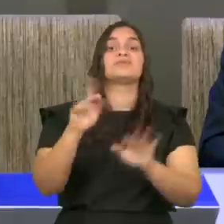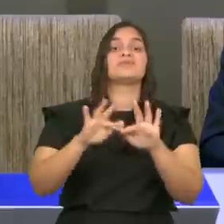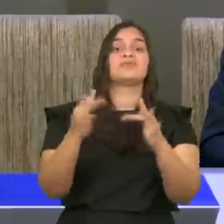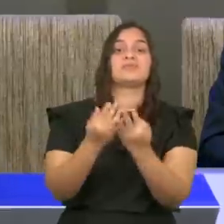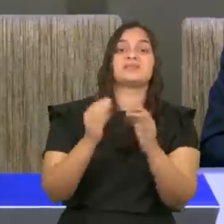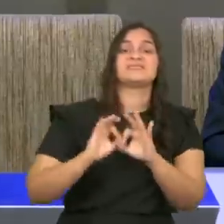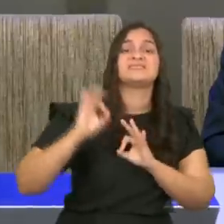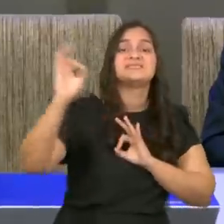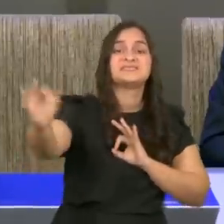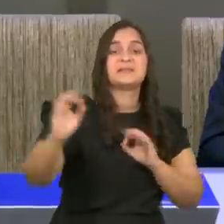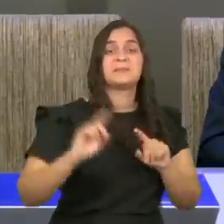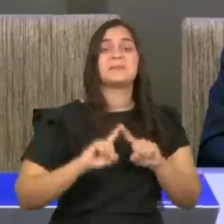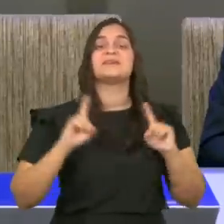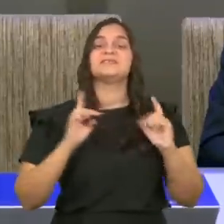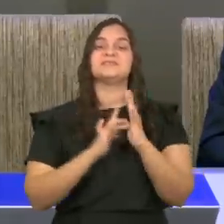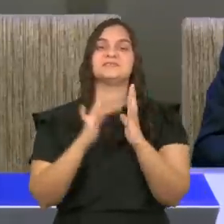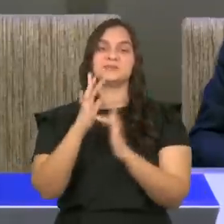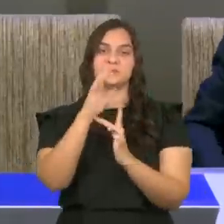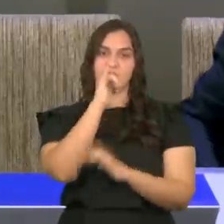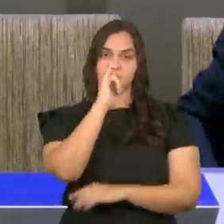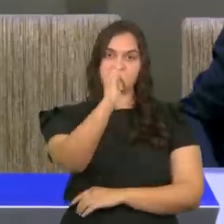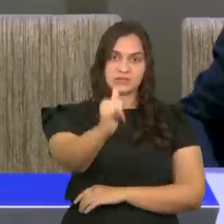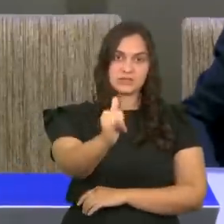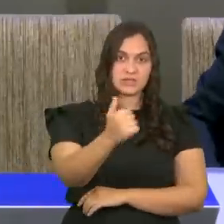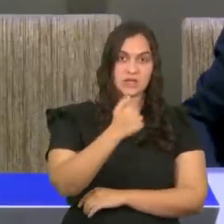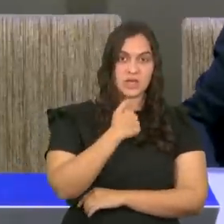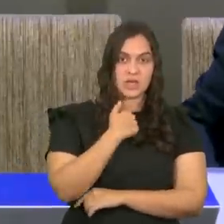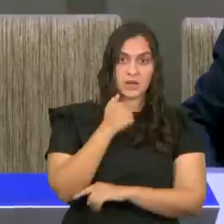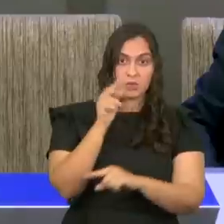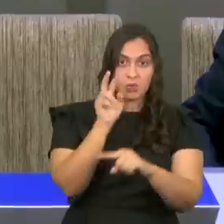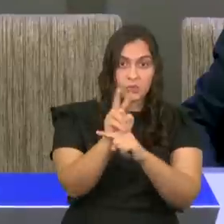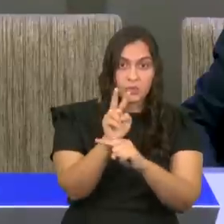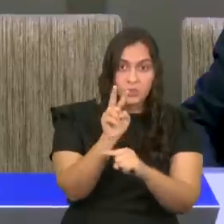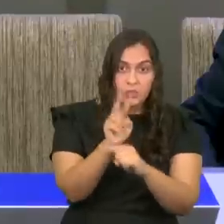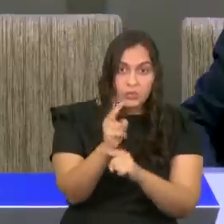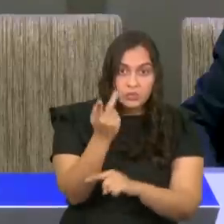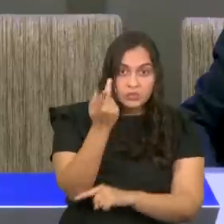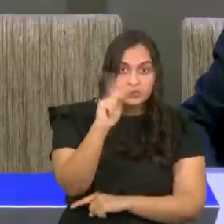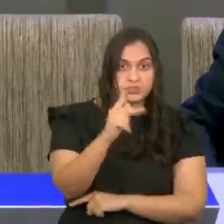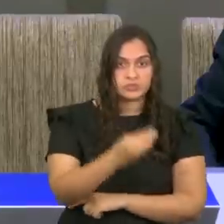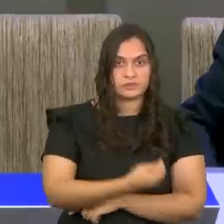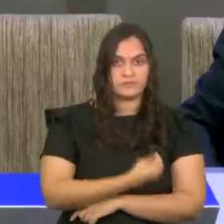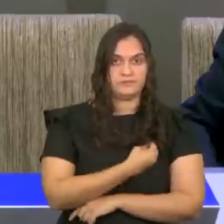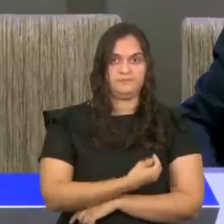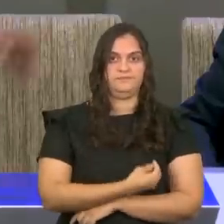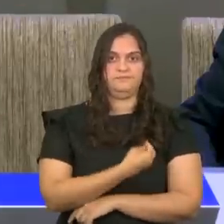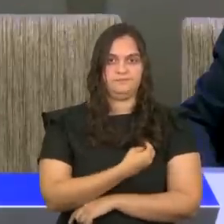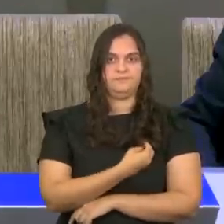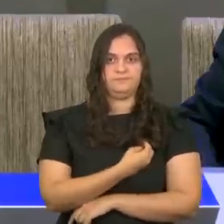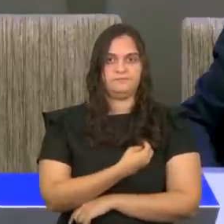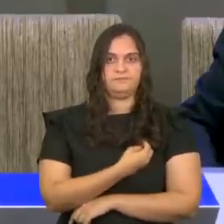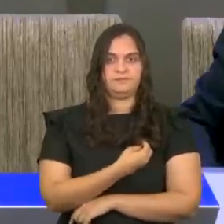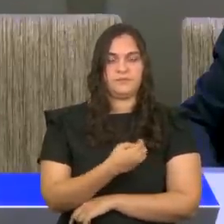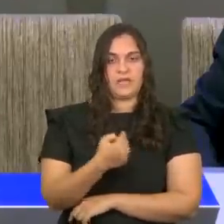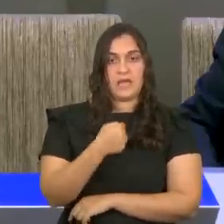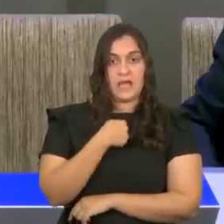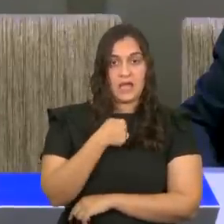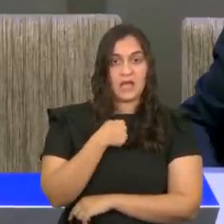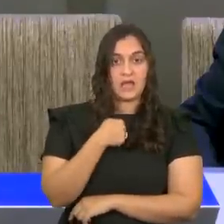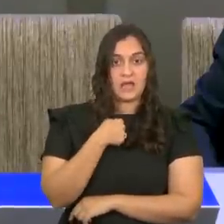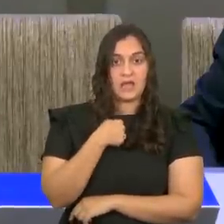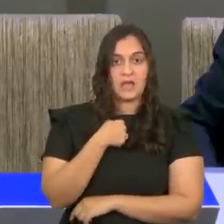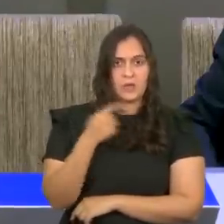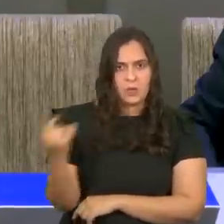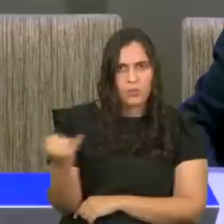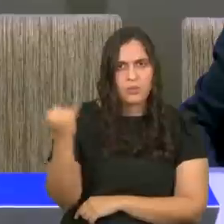está te dizendo, eu cuido da tua vida. Eu me importo